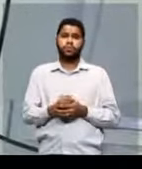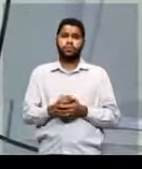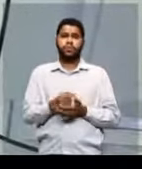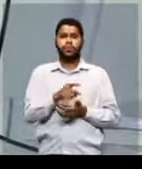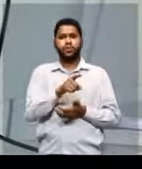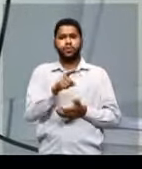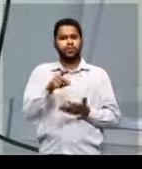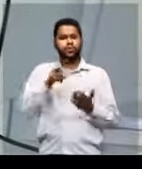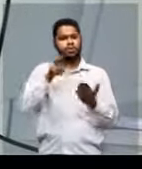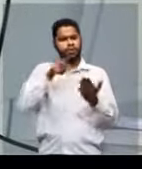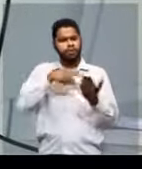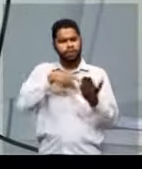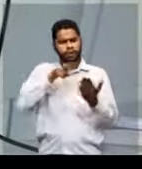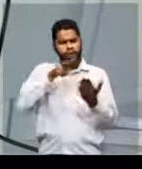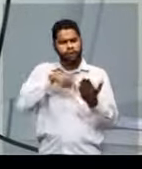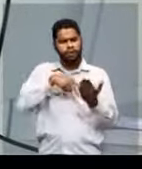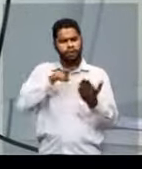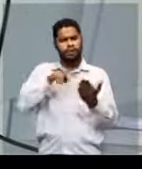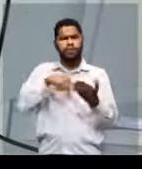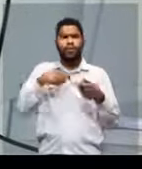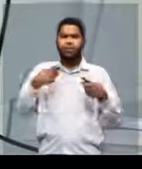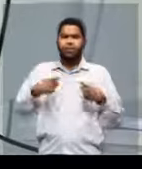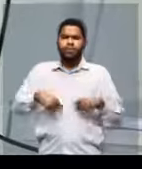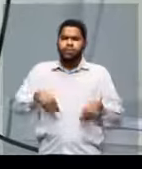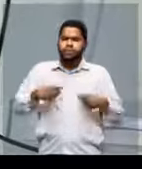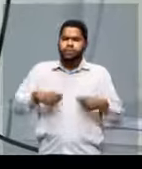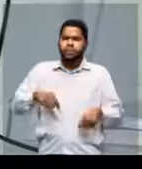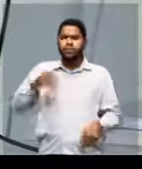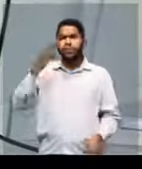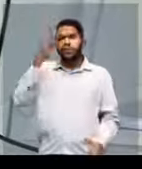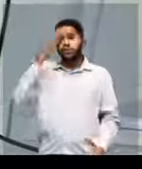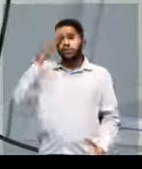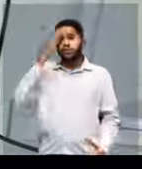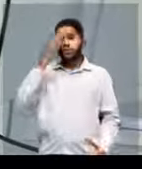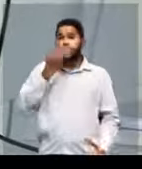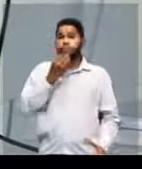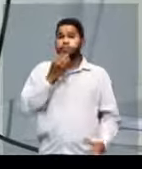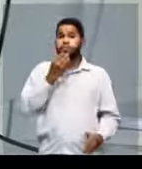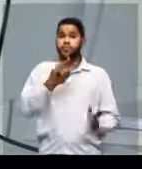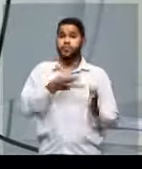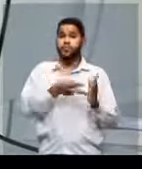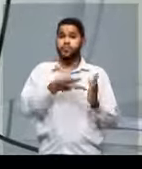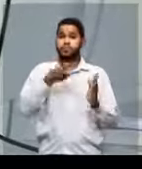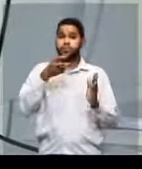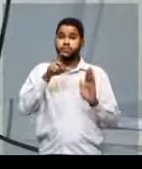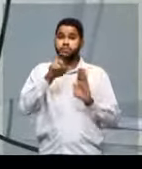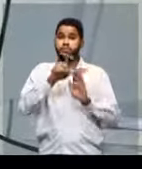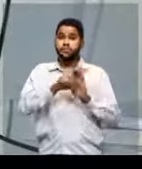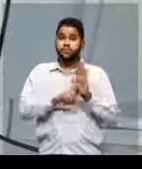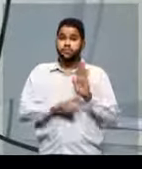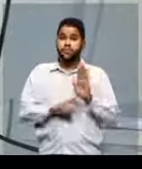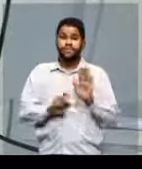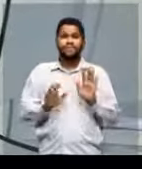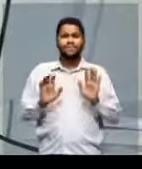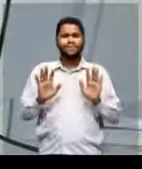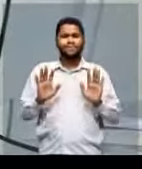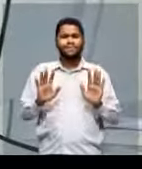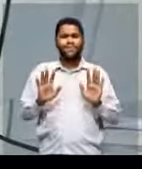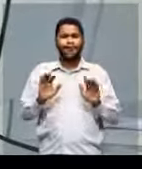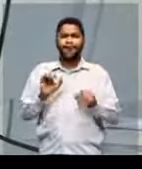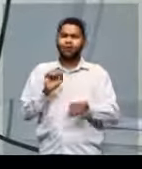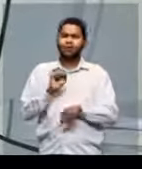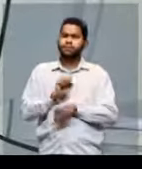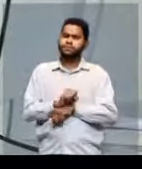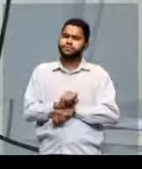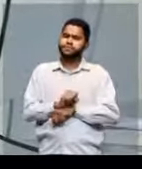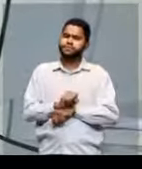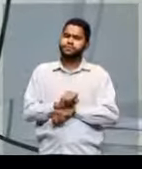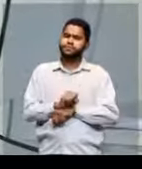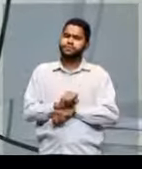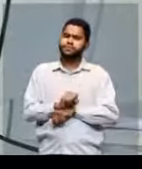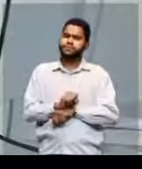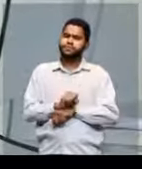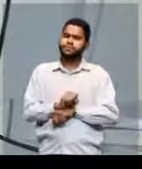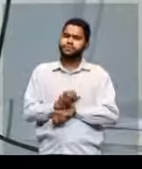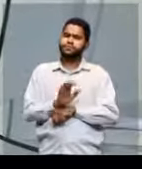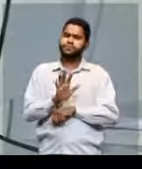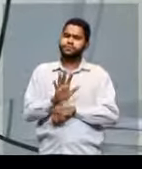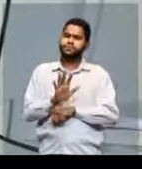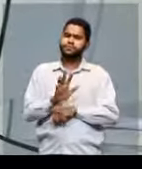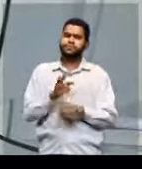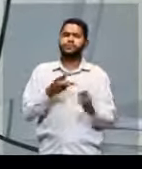vai ler muito, você precisa saber uma boa interpretação de texto, mas vamos parar justamente aí.